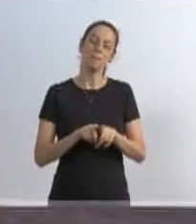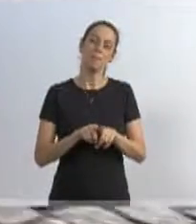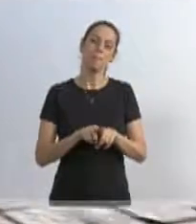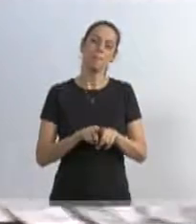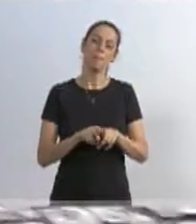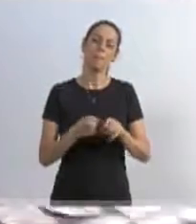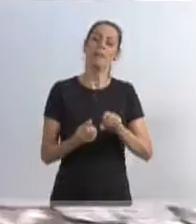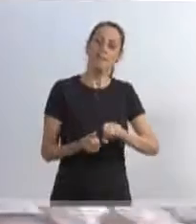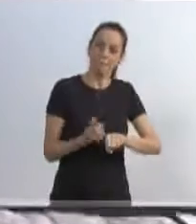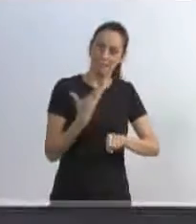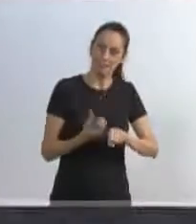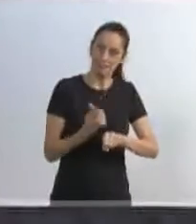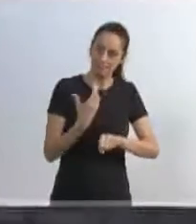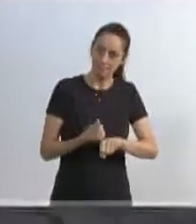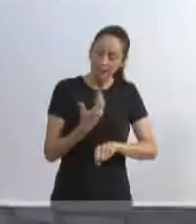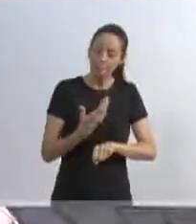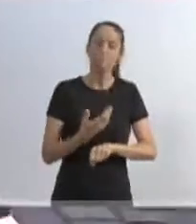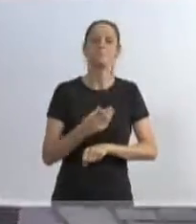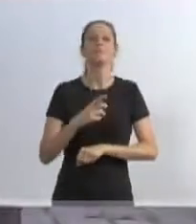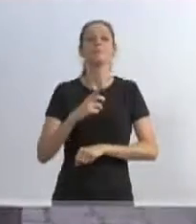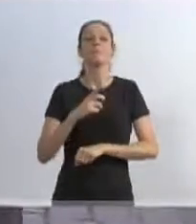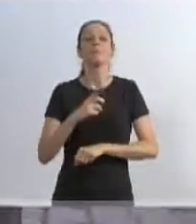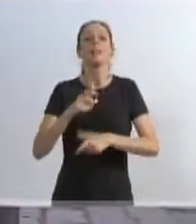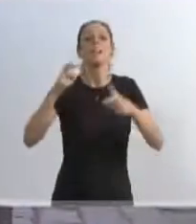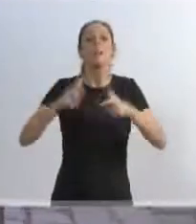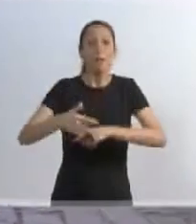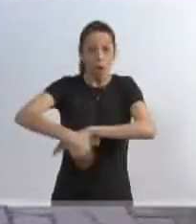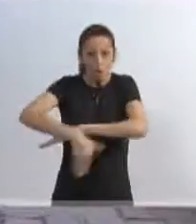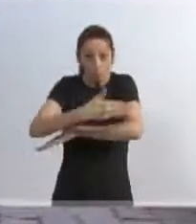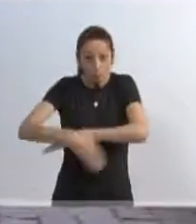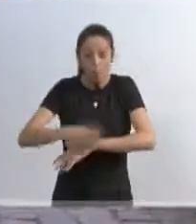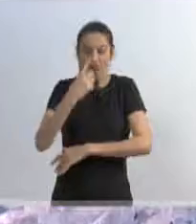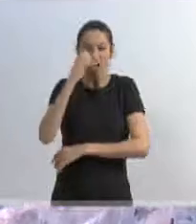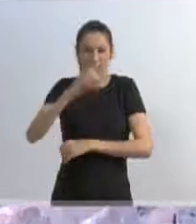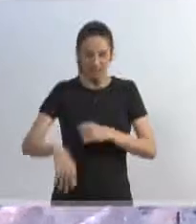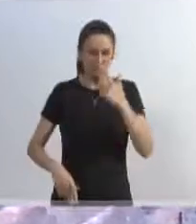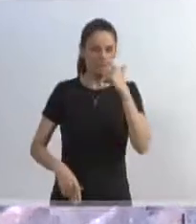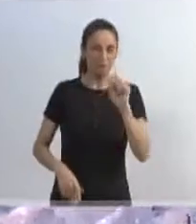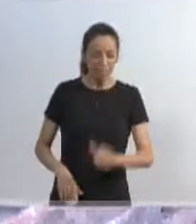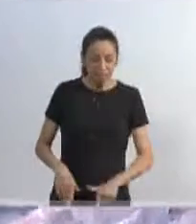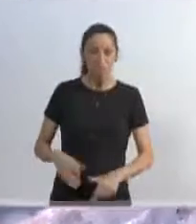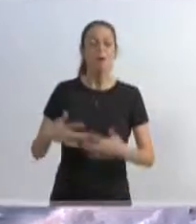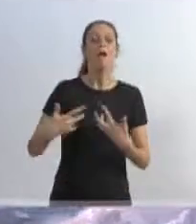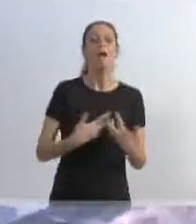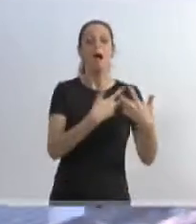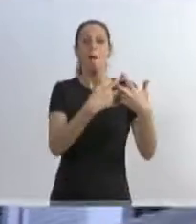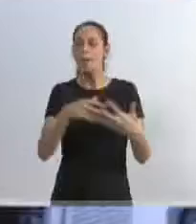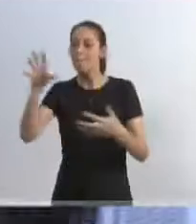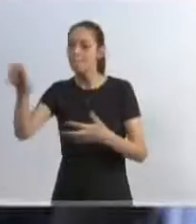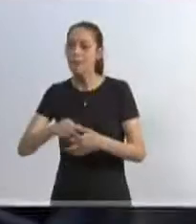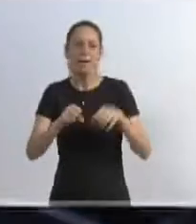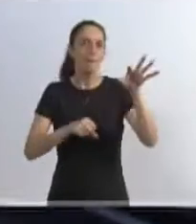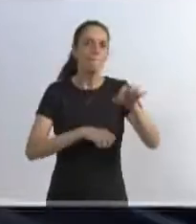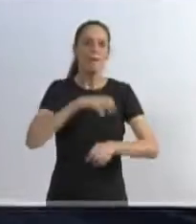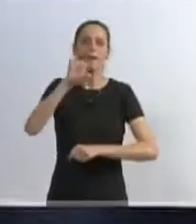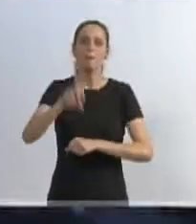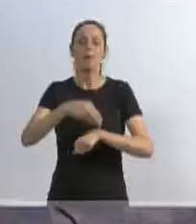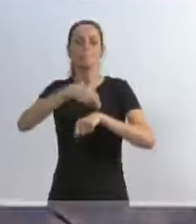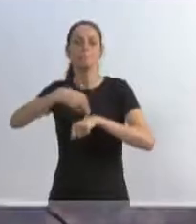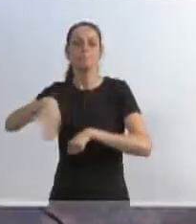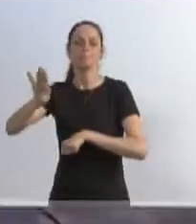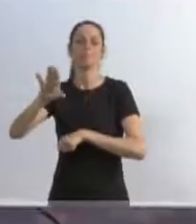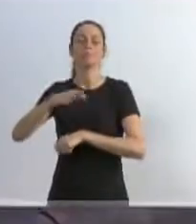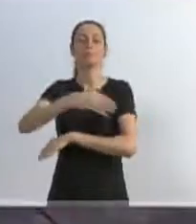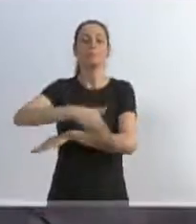Samai, recolhendo seis caminhões de lixo reciclado. Foram geladeiras, fogões, nós estamos deixando o